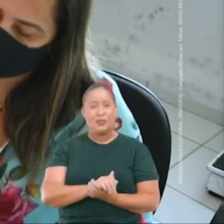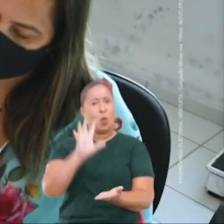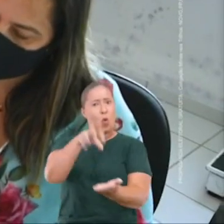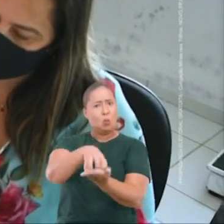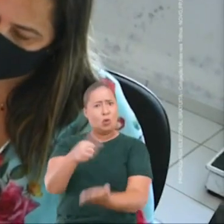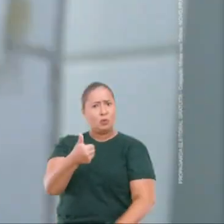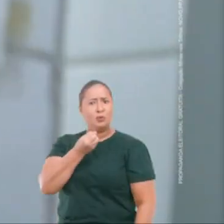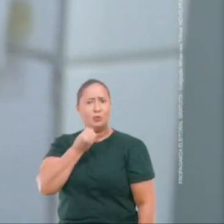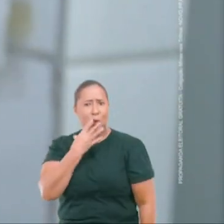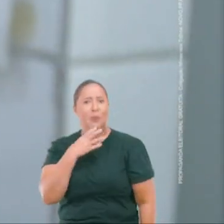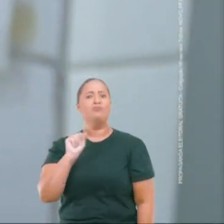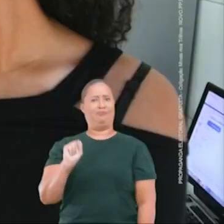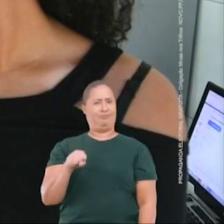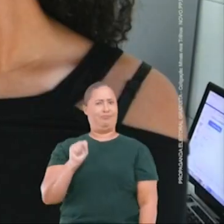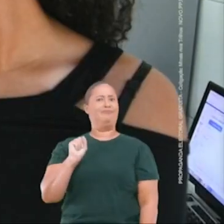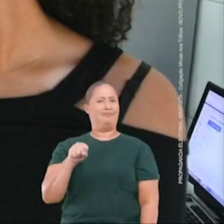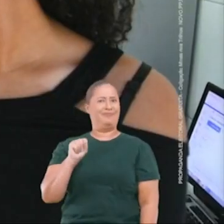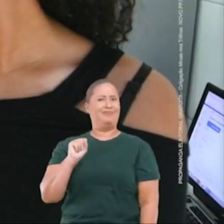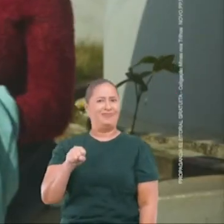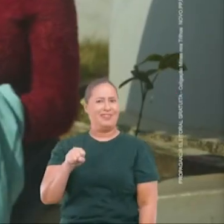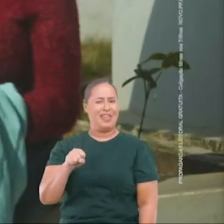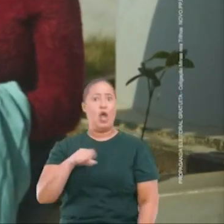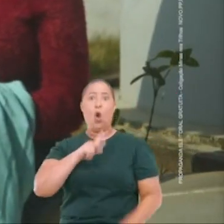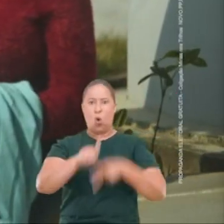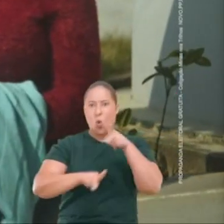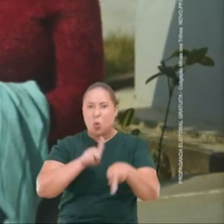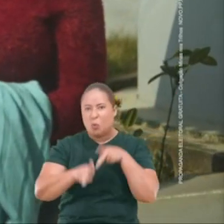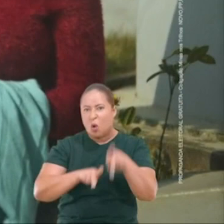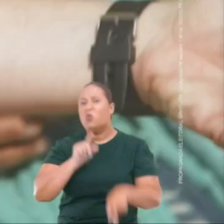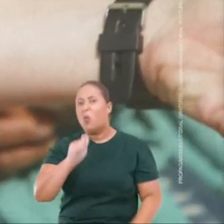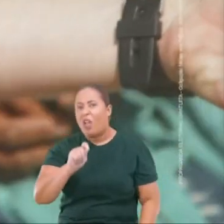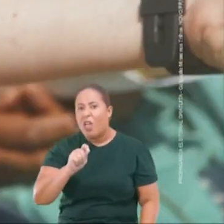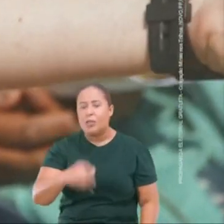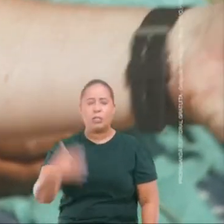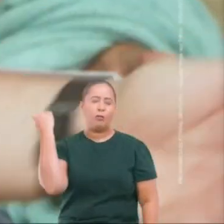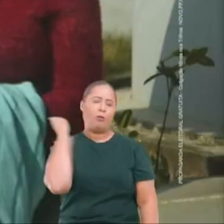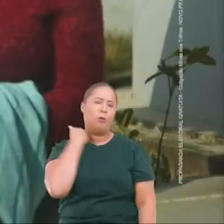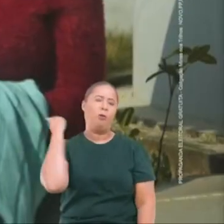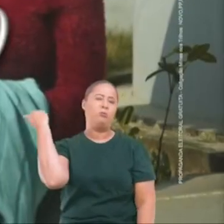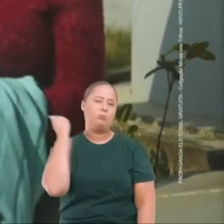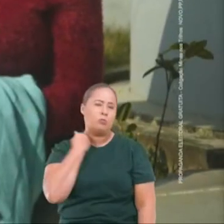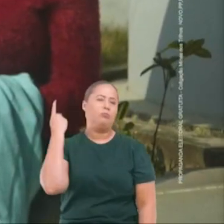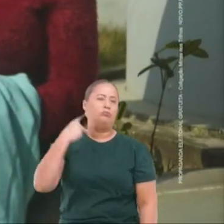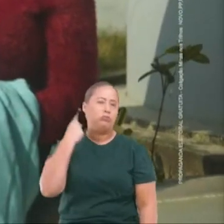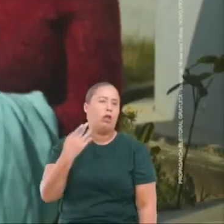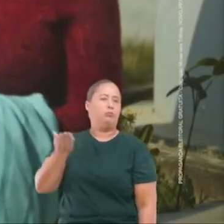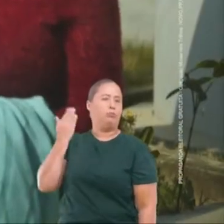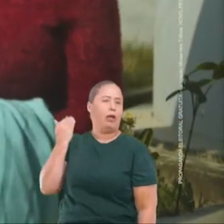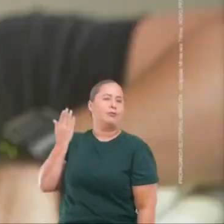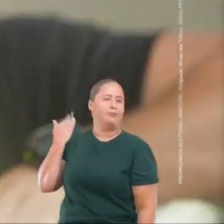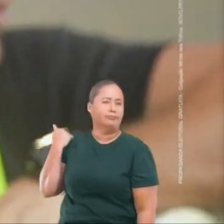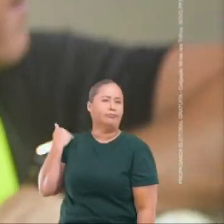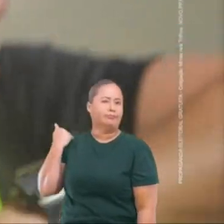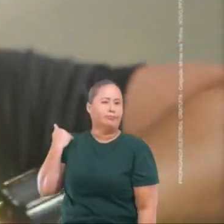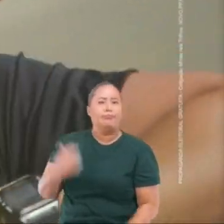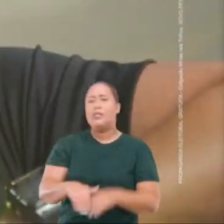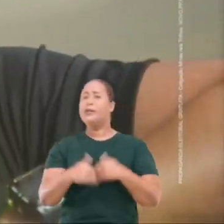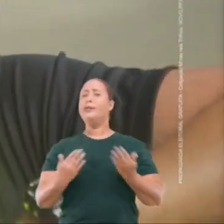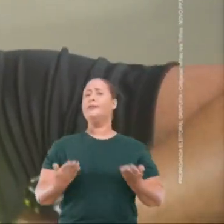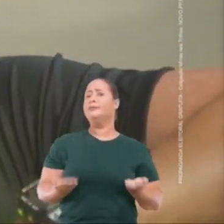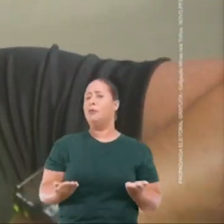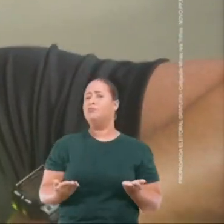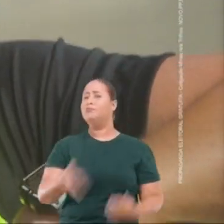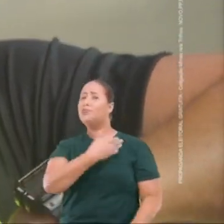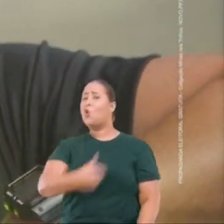Consulta, tem? Tem. Vacina? Tem. O povo tá o quê? Olha isso aqui, ó. Vacinado, conta vergonha na cara, E dá um exemplo.